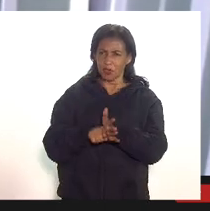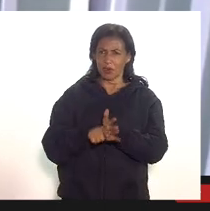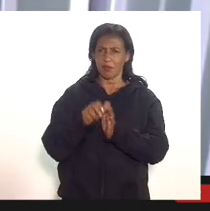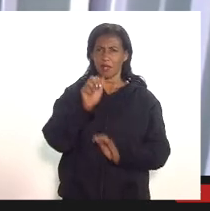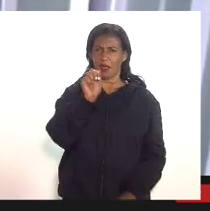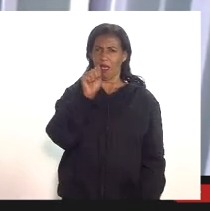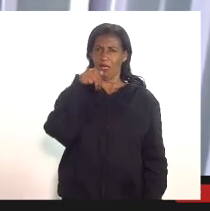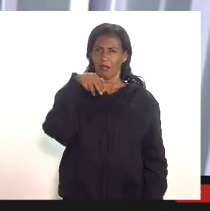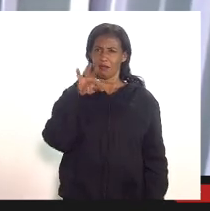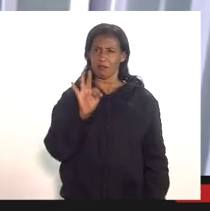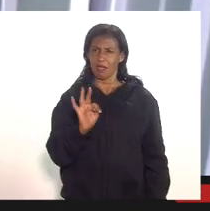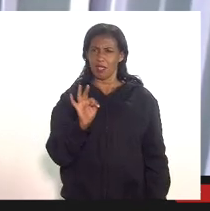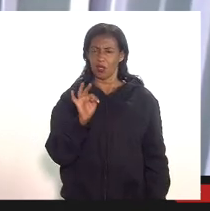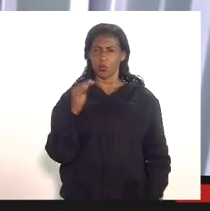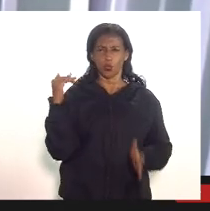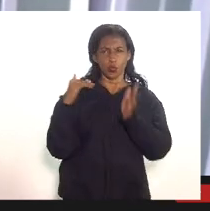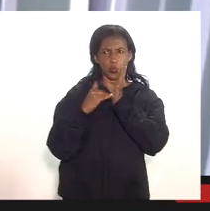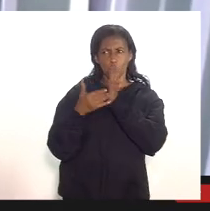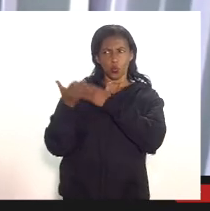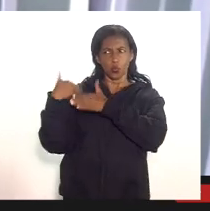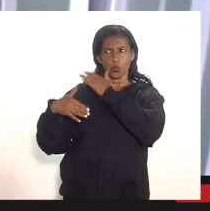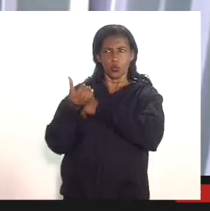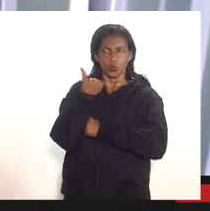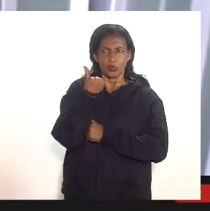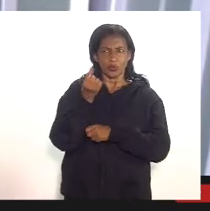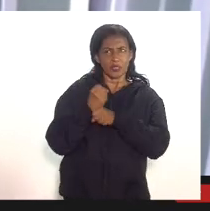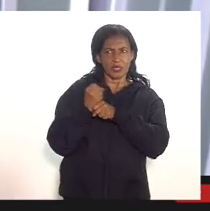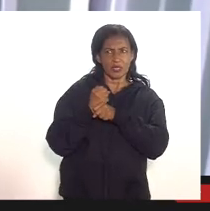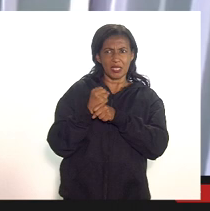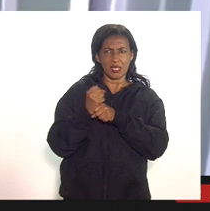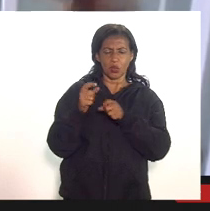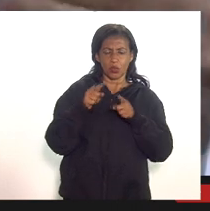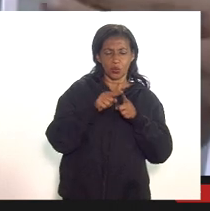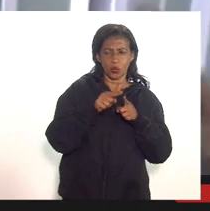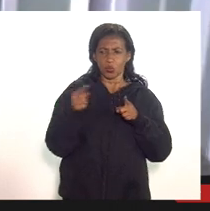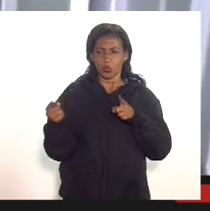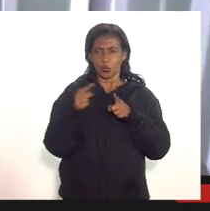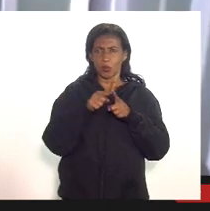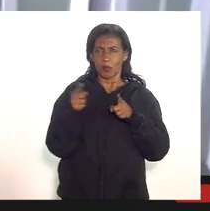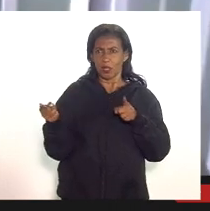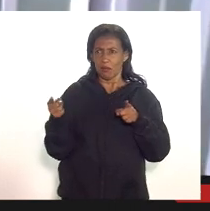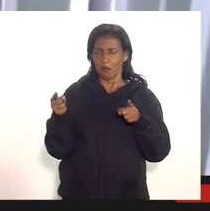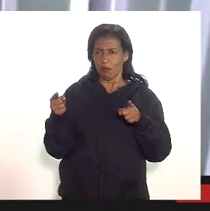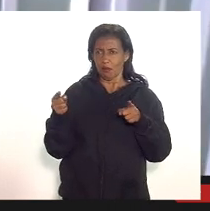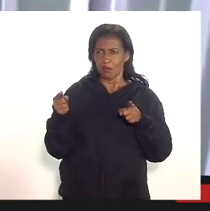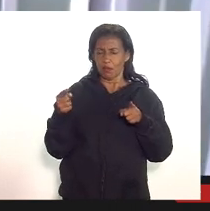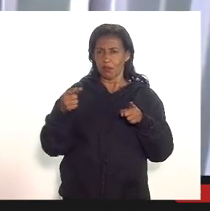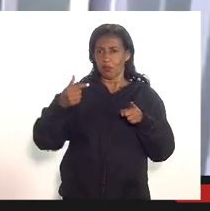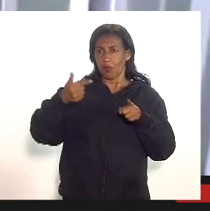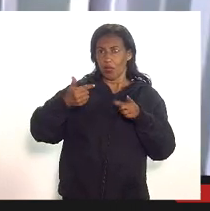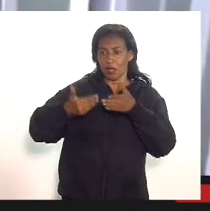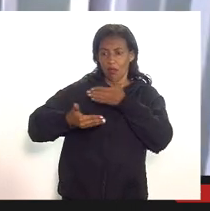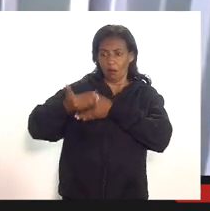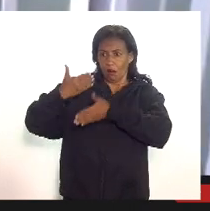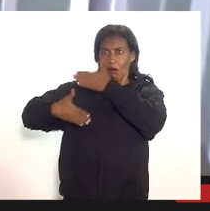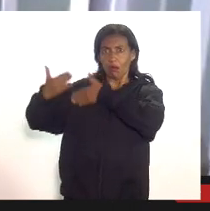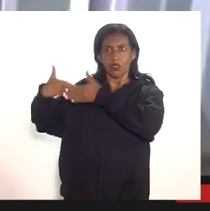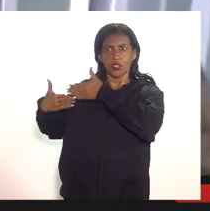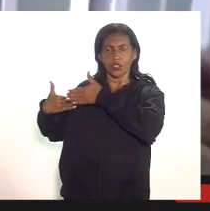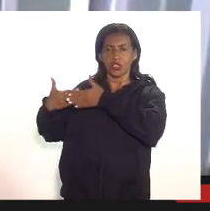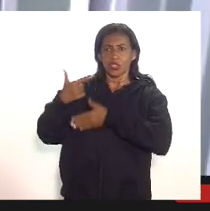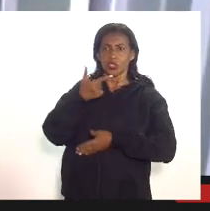nos últimos 6 anos tiveram por objeto apenas o período anterior ao segundo semestre de 2014